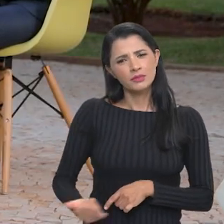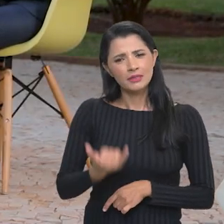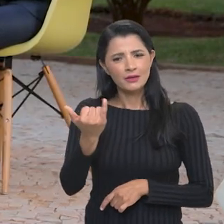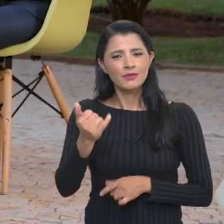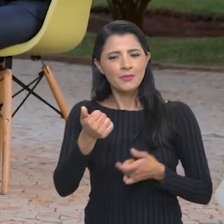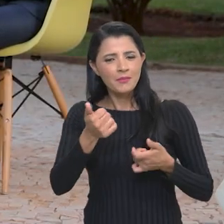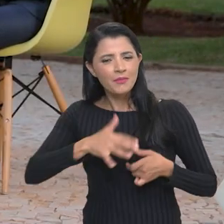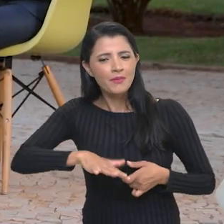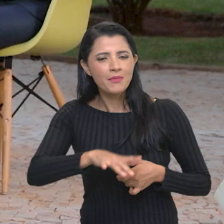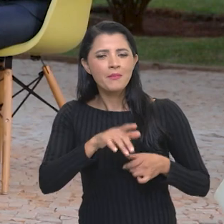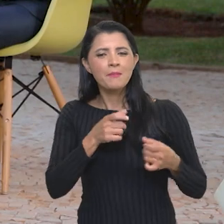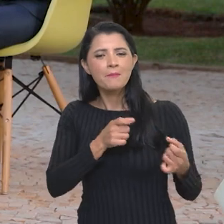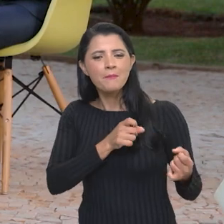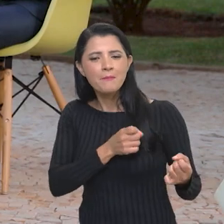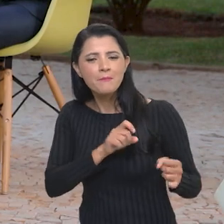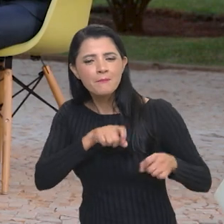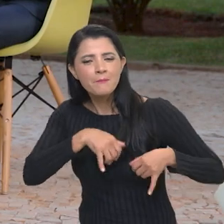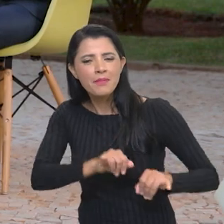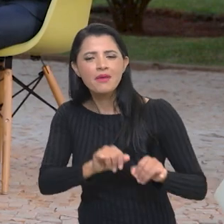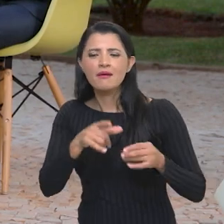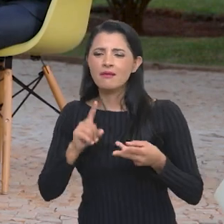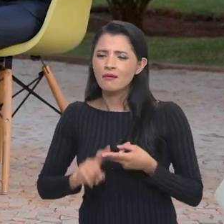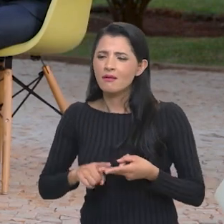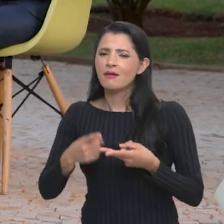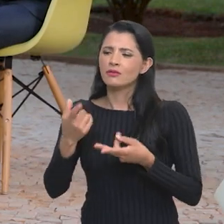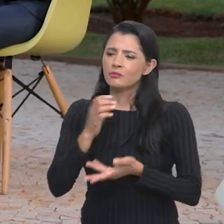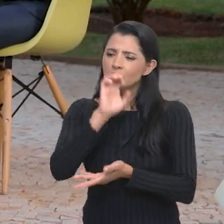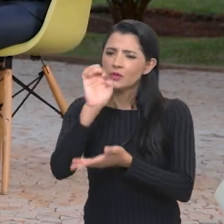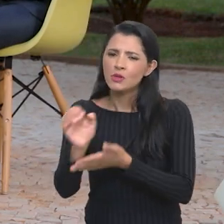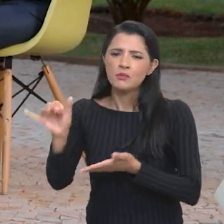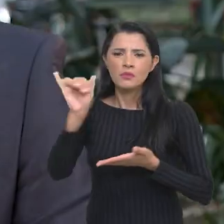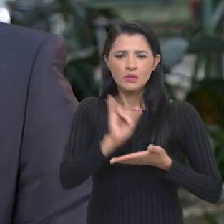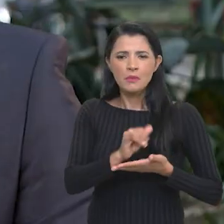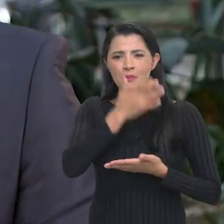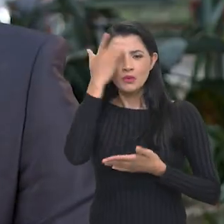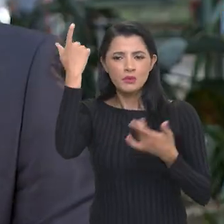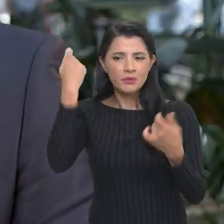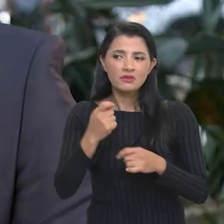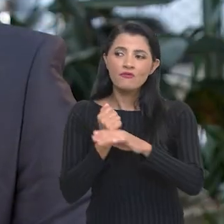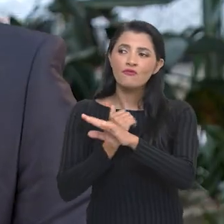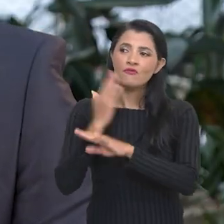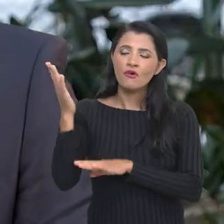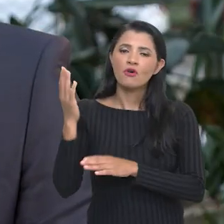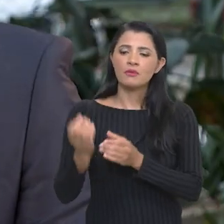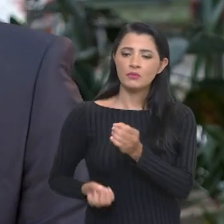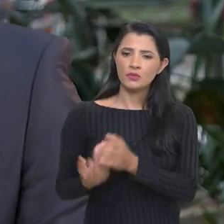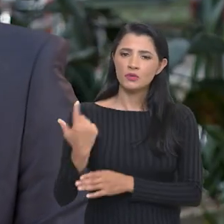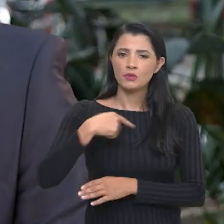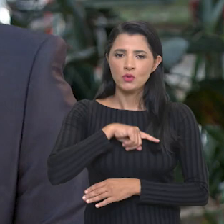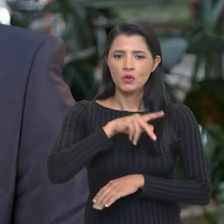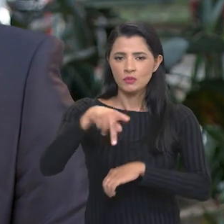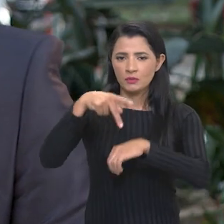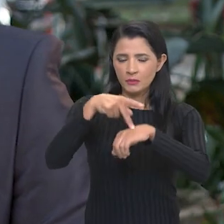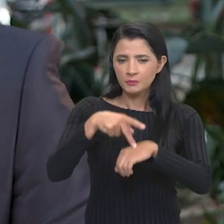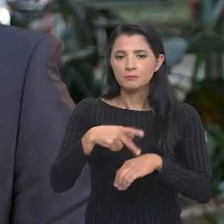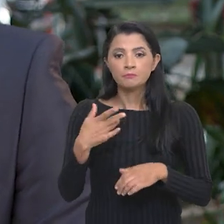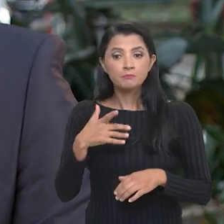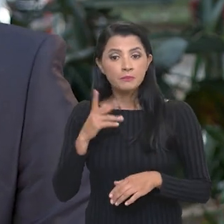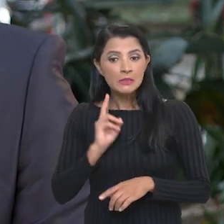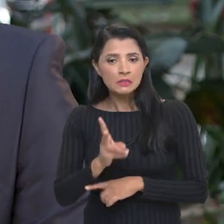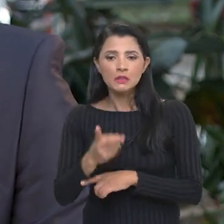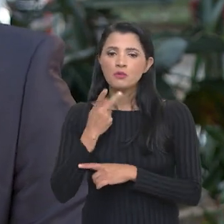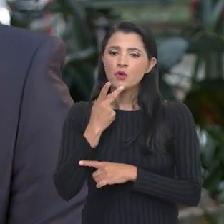brasileiro, é importante para o mercado, importante para exportadores e importadores, para quem também necessita lá fora da produção do nosso país.